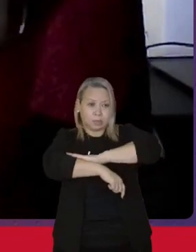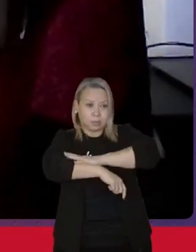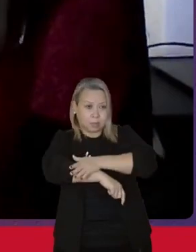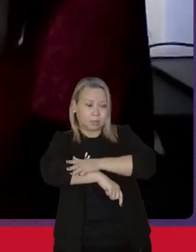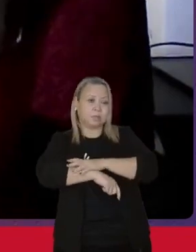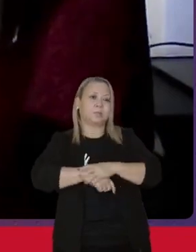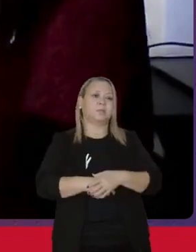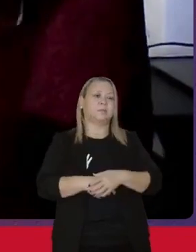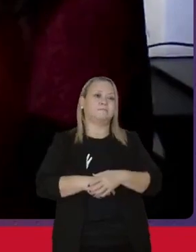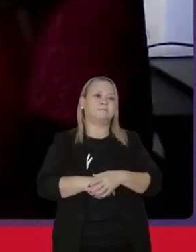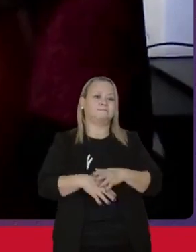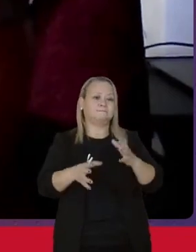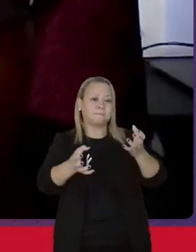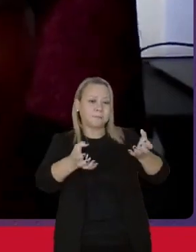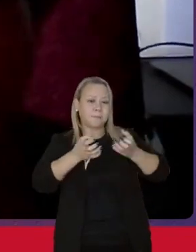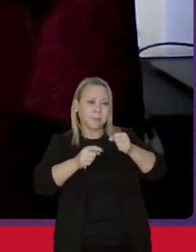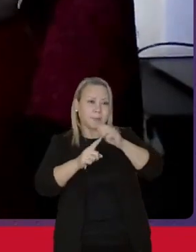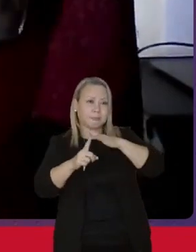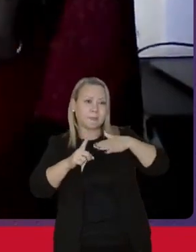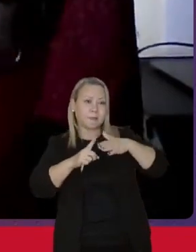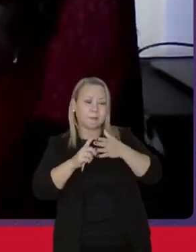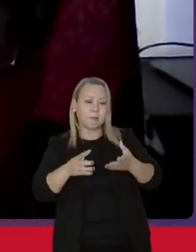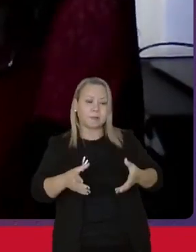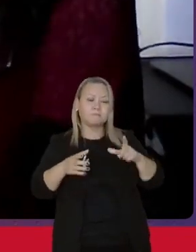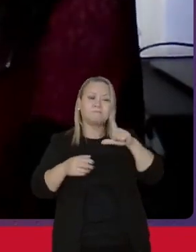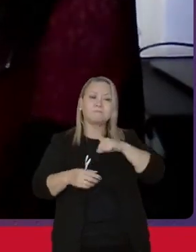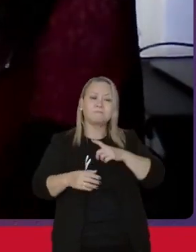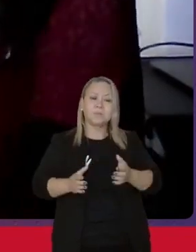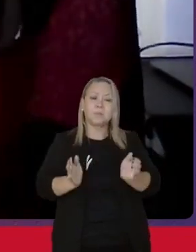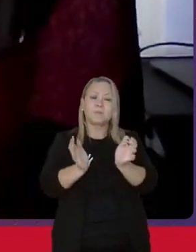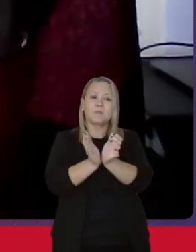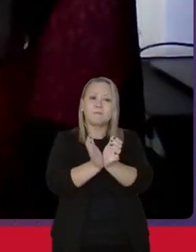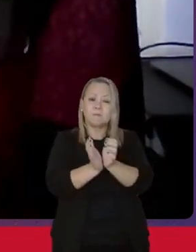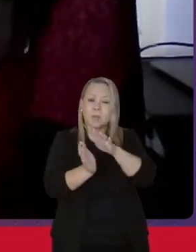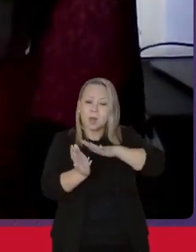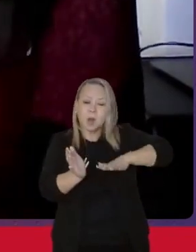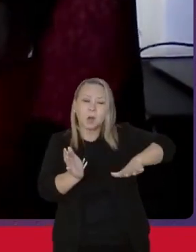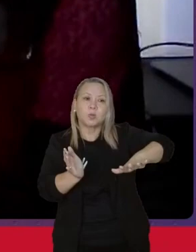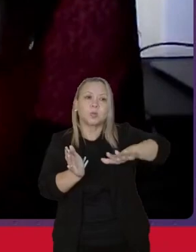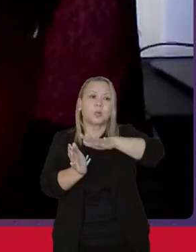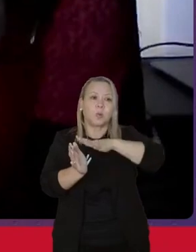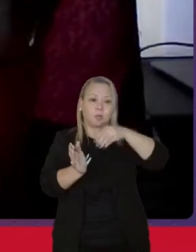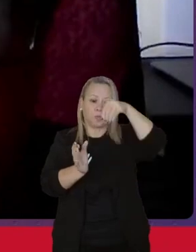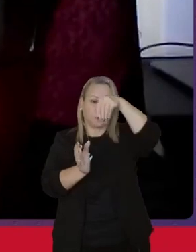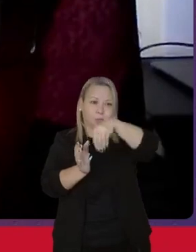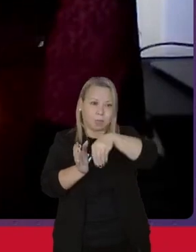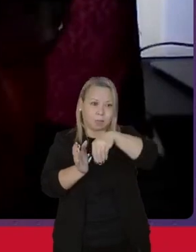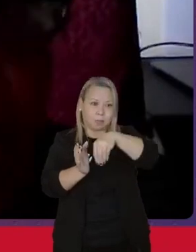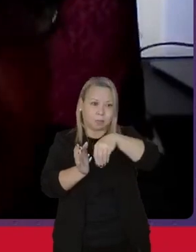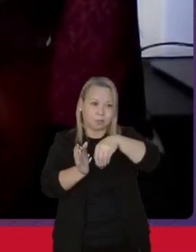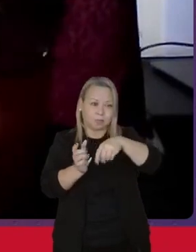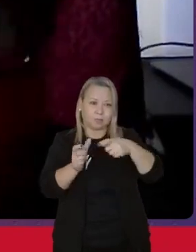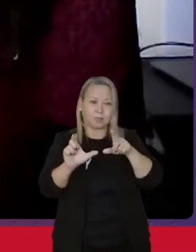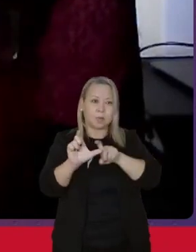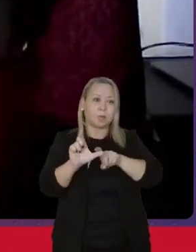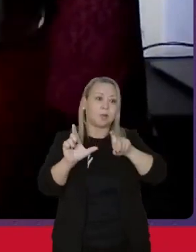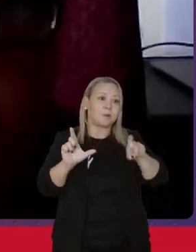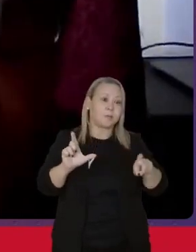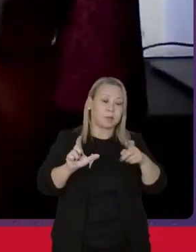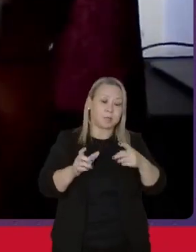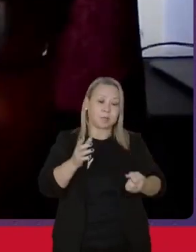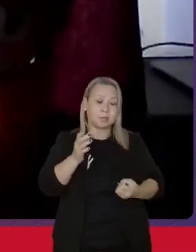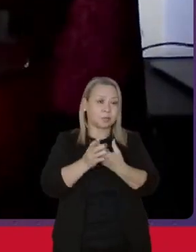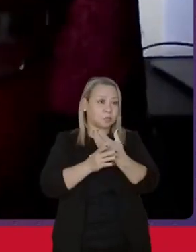de uma sociedade onde caibamos todos. Independente da sua origem racial